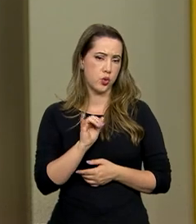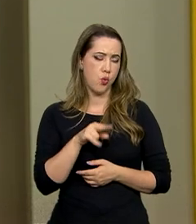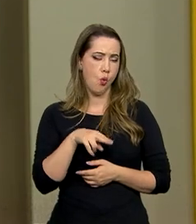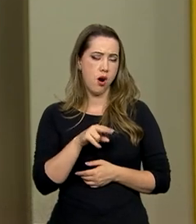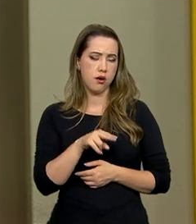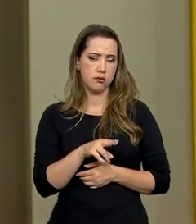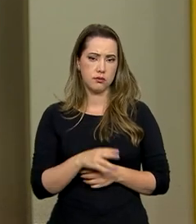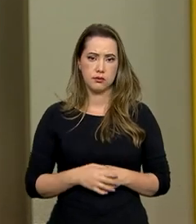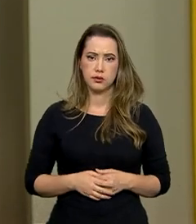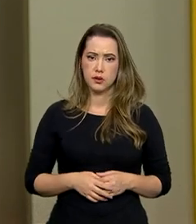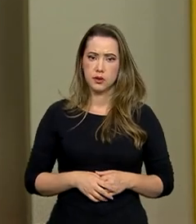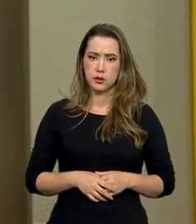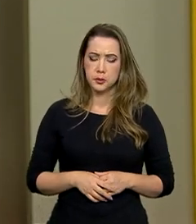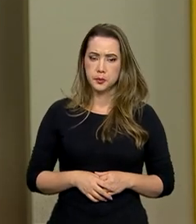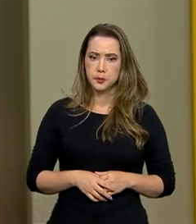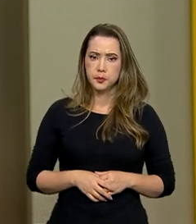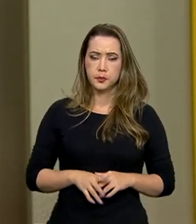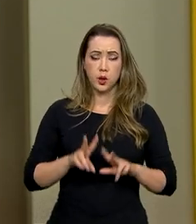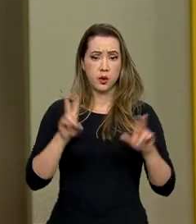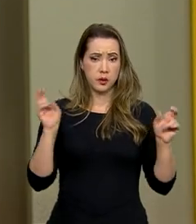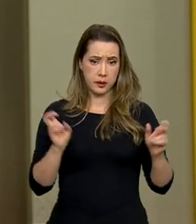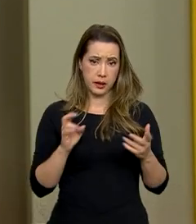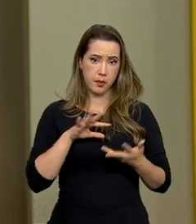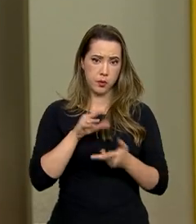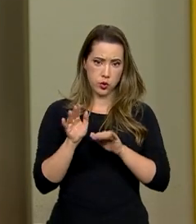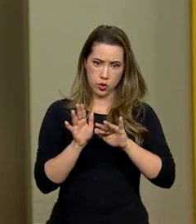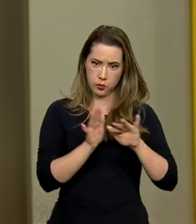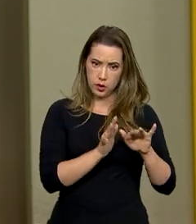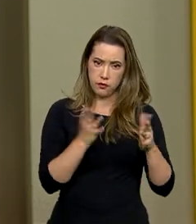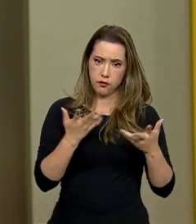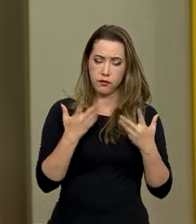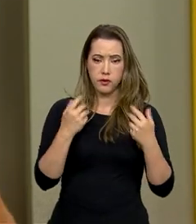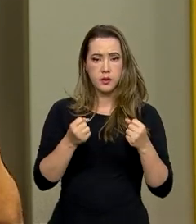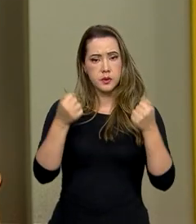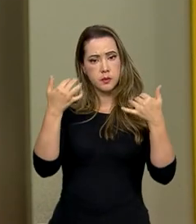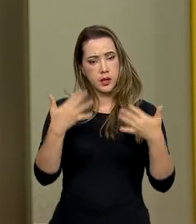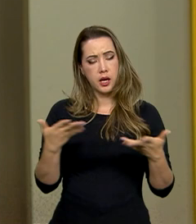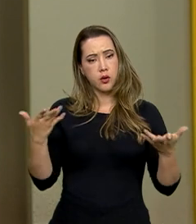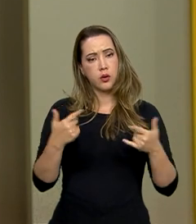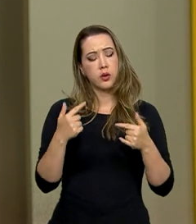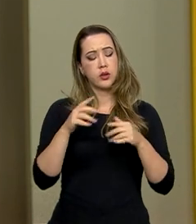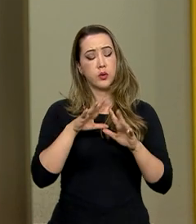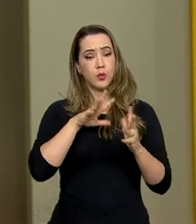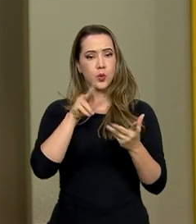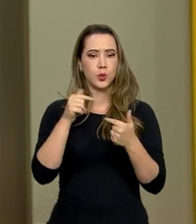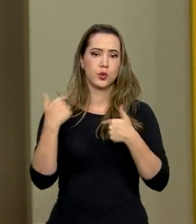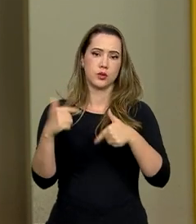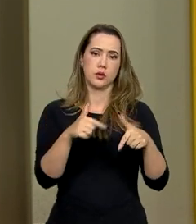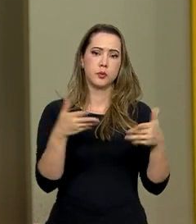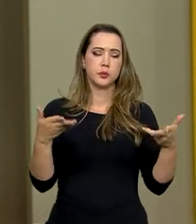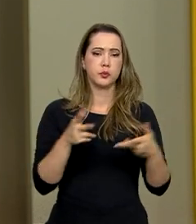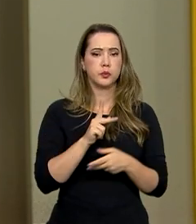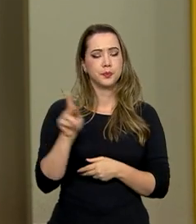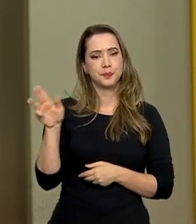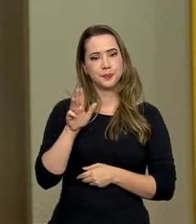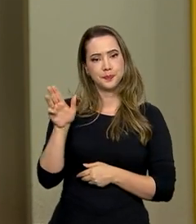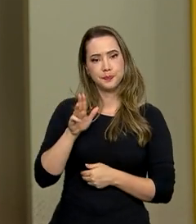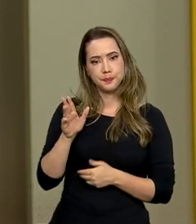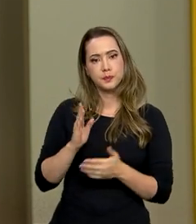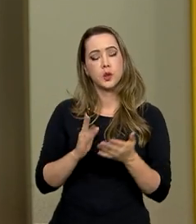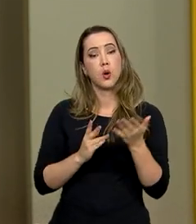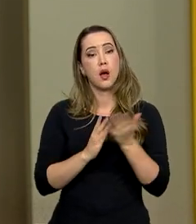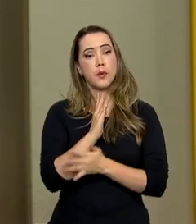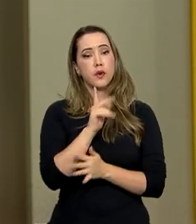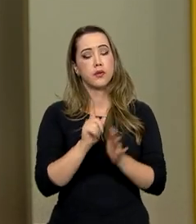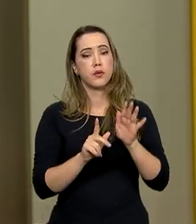Agora saindo da política internacional, vamos falar aqui no Brasil em Dia do mundo do trabalho. Hoje o presidente Lula sancionou o